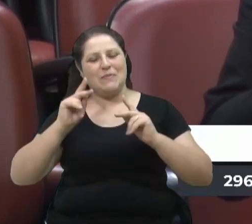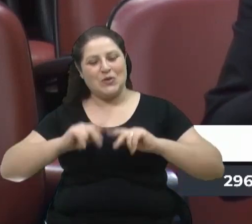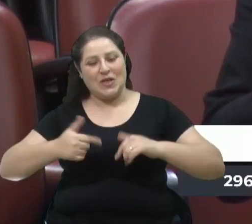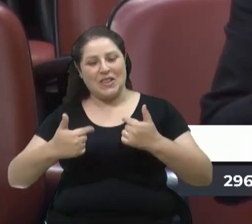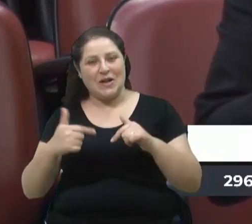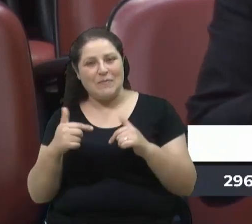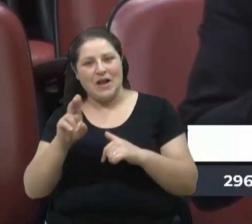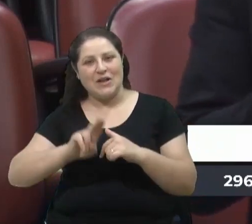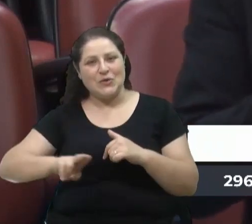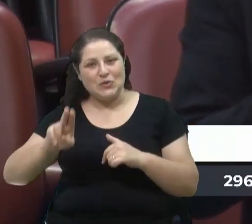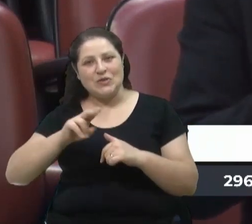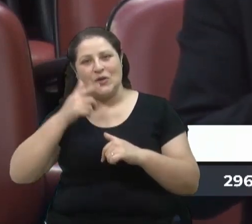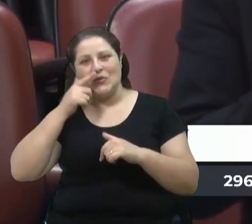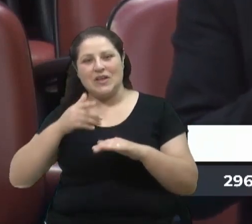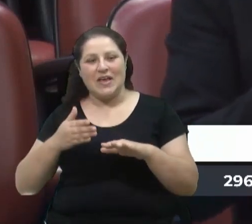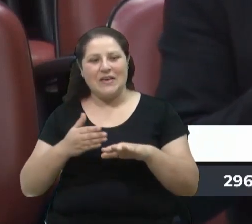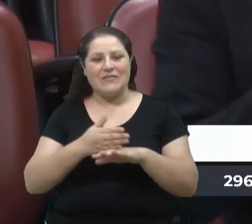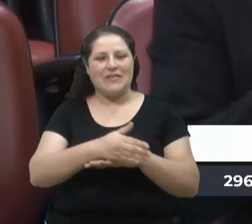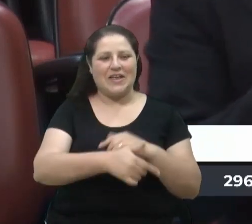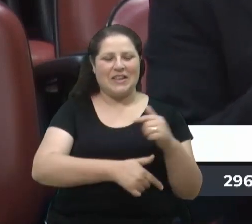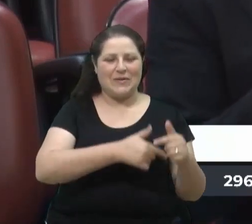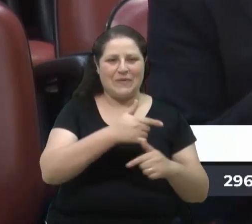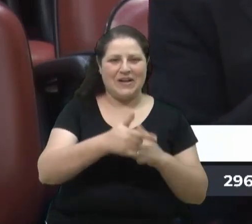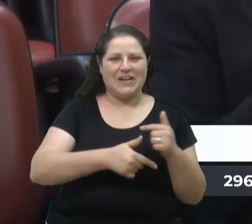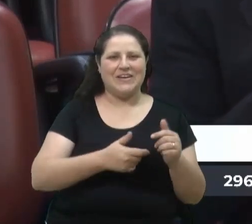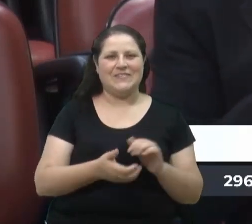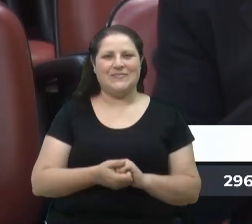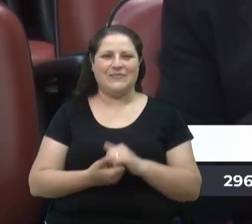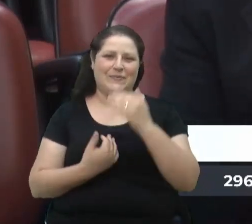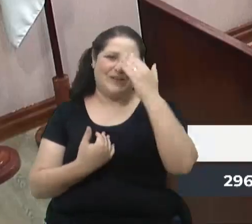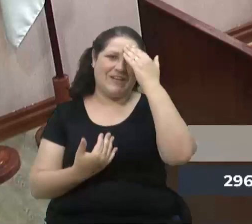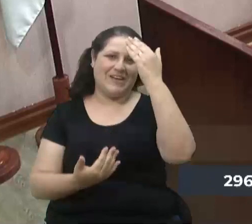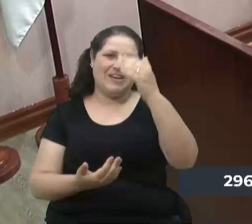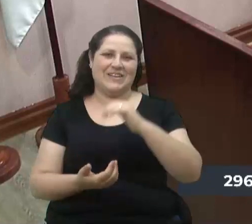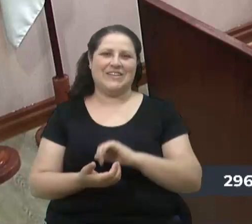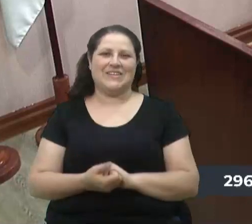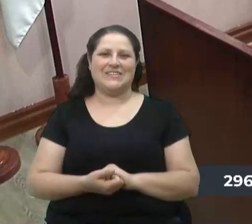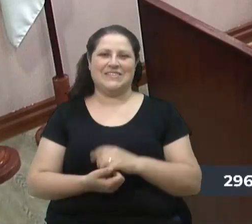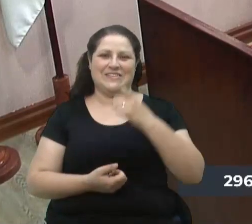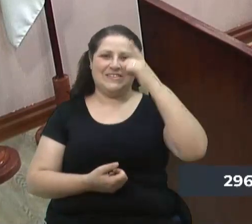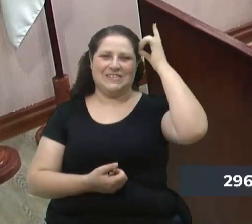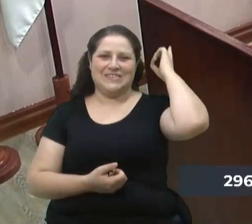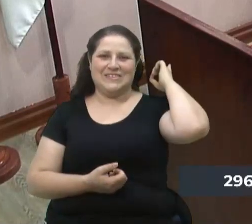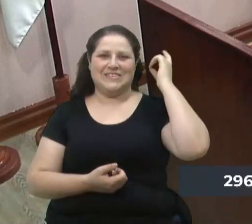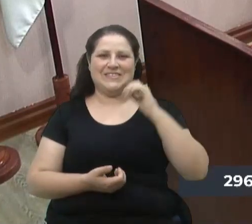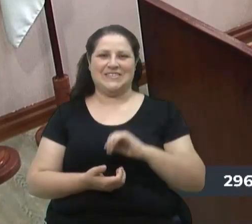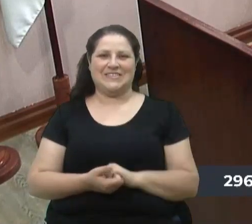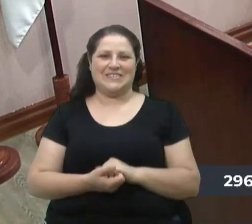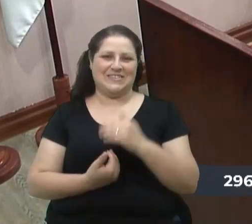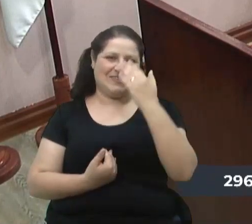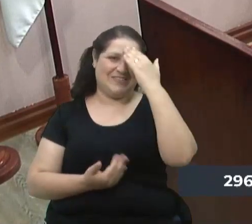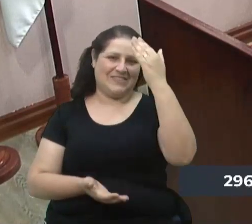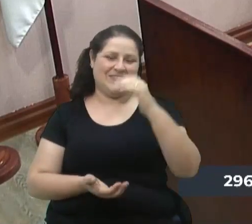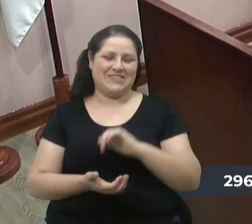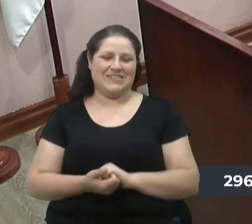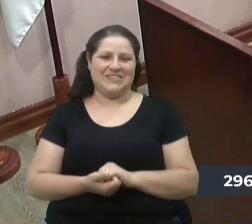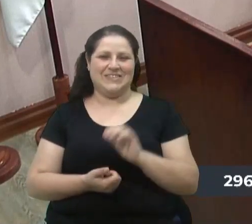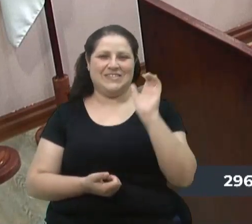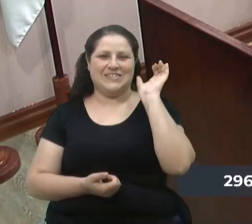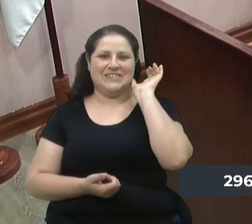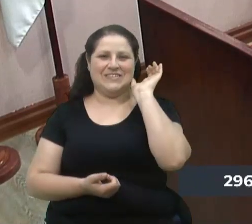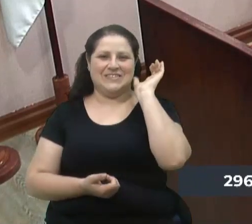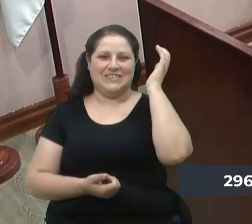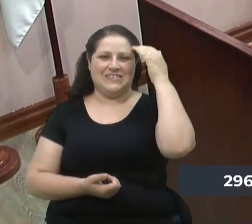para vir até nos seus trabalhos. Obrigado, vereador. Obrigado. Lucas Dill, agradece a mão. Felipe Grêmio Maier,